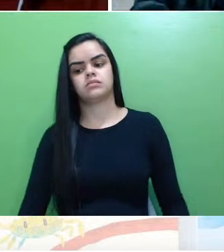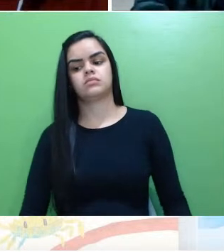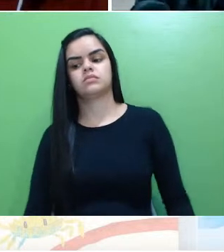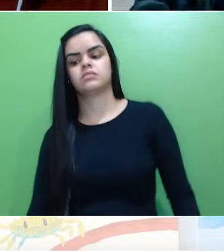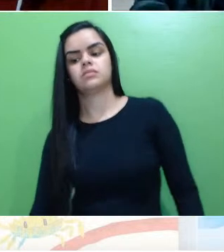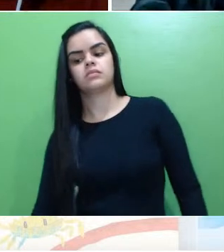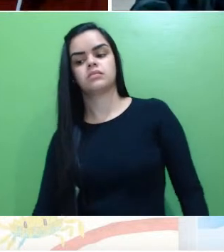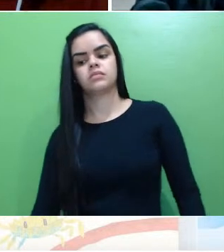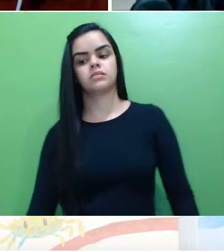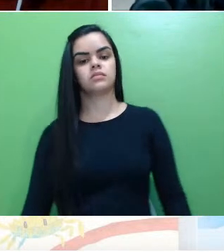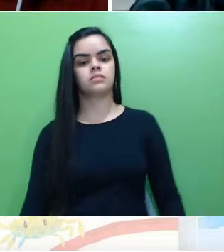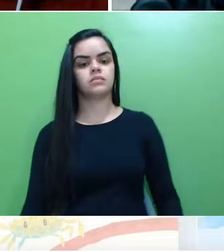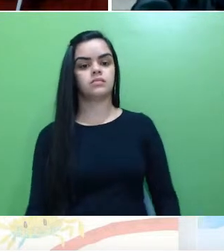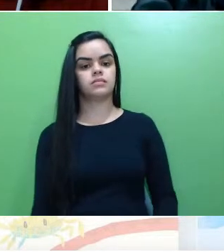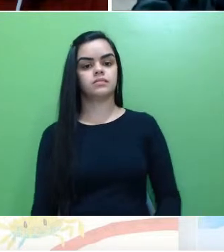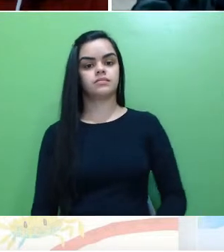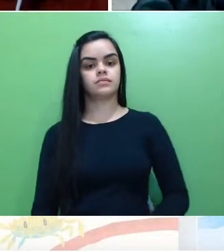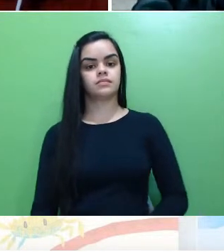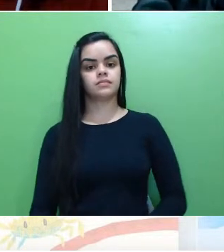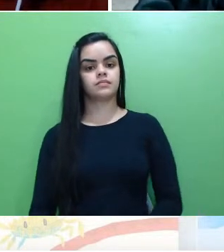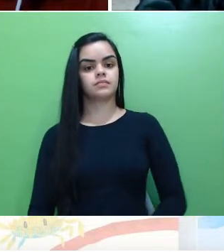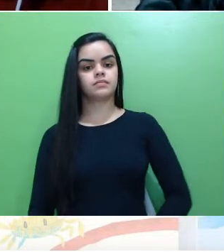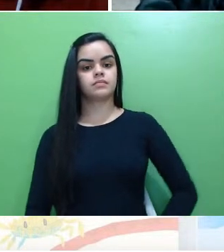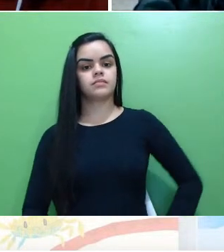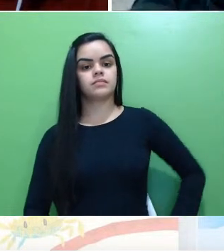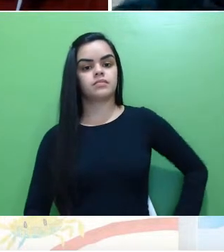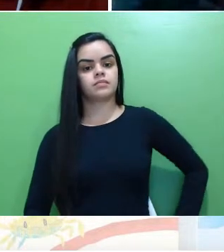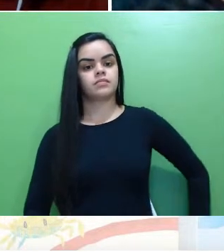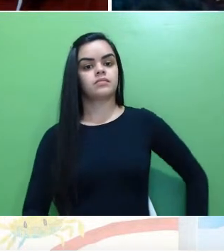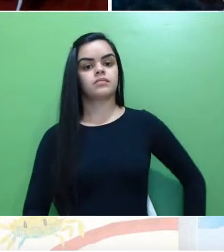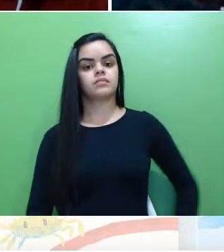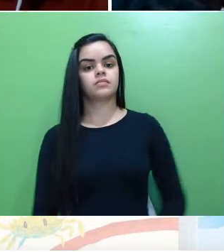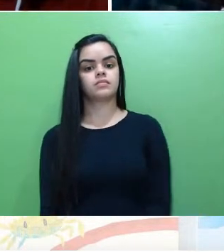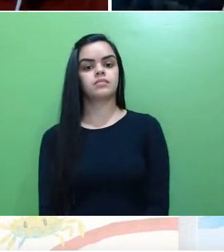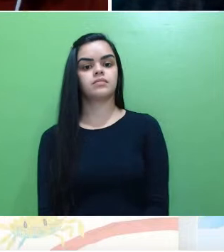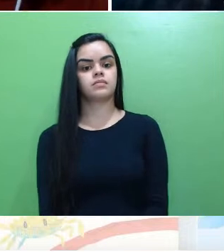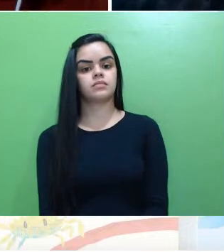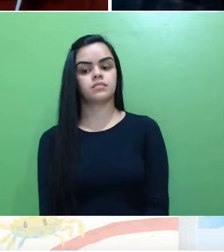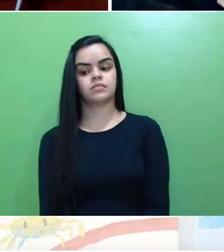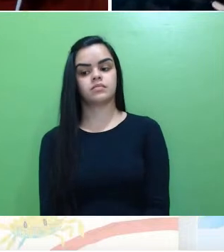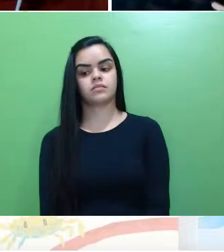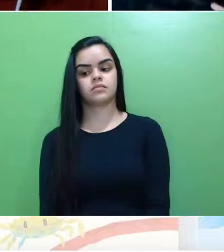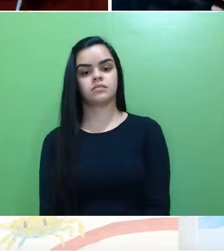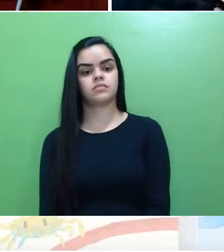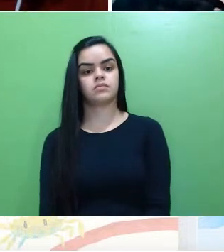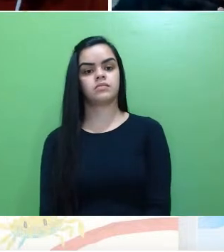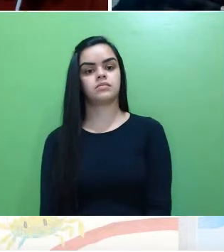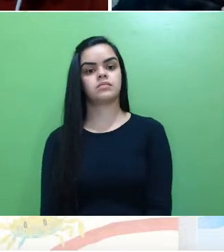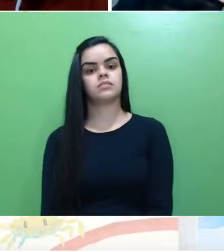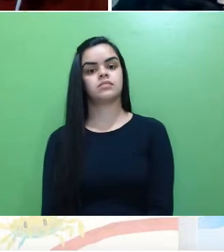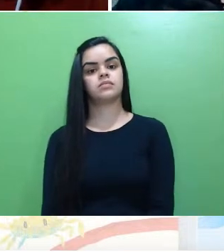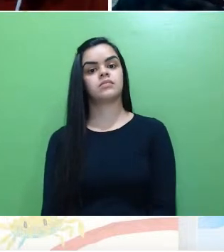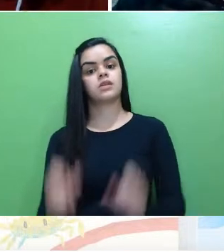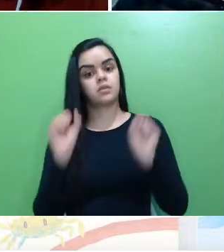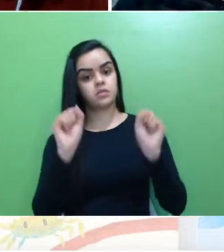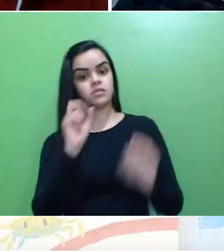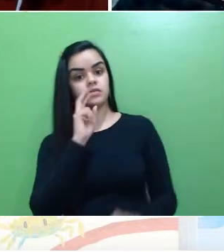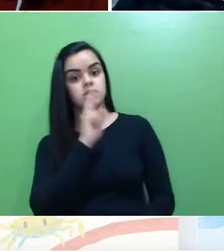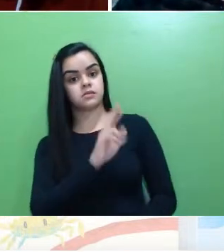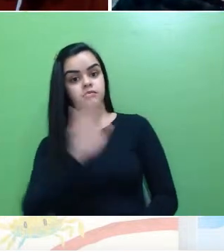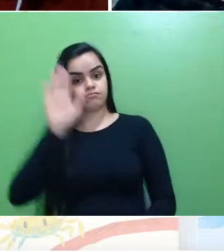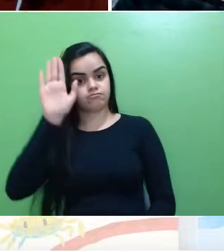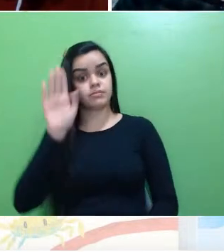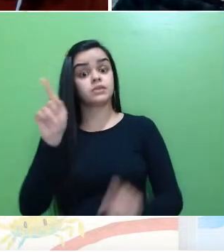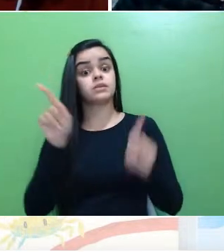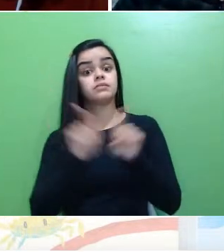Algum professor? Quer responder essa, Tico, ou Cíntia? Posso responder. Cada